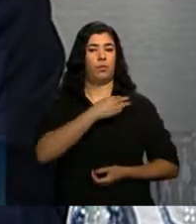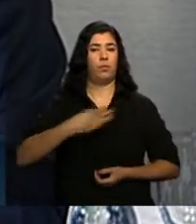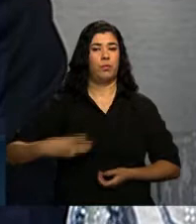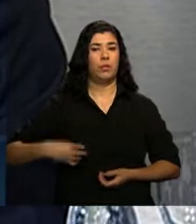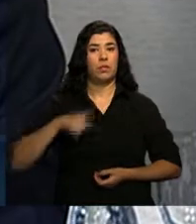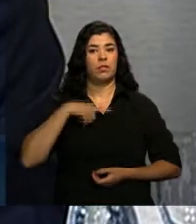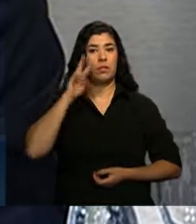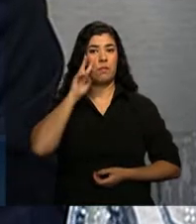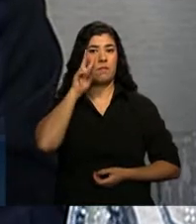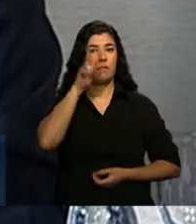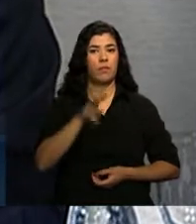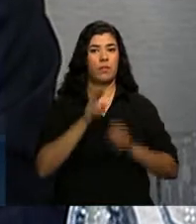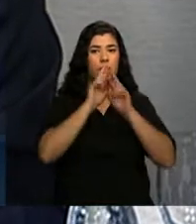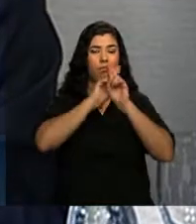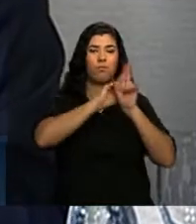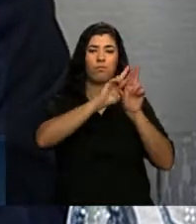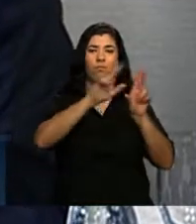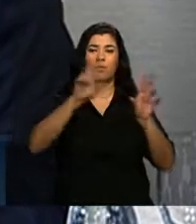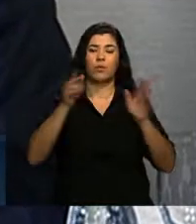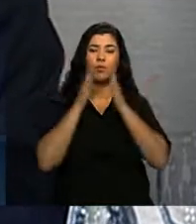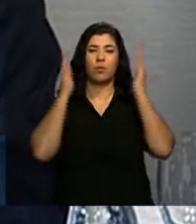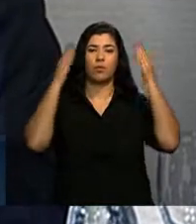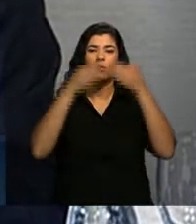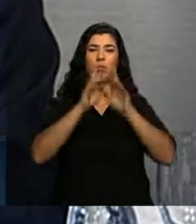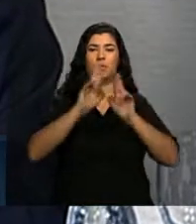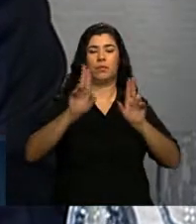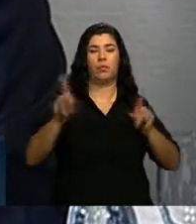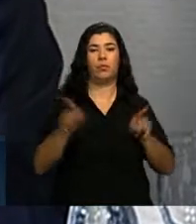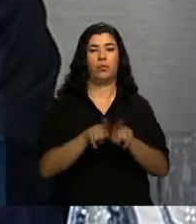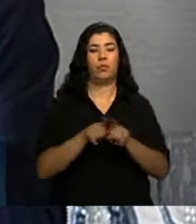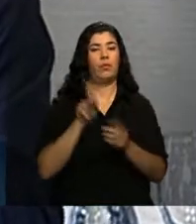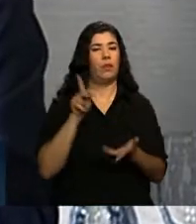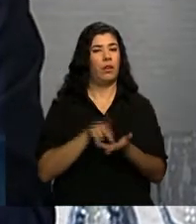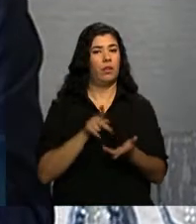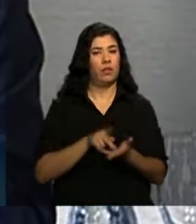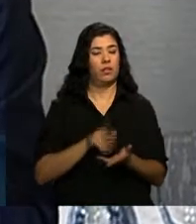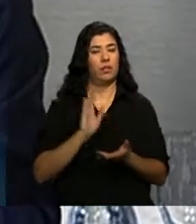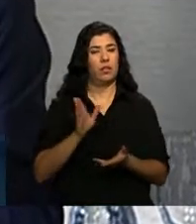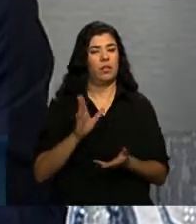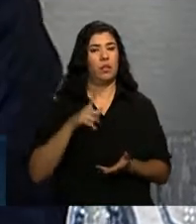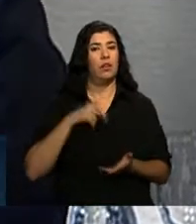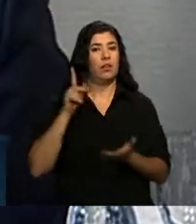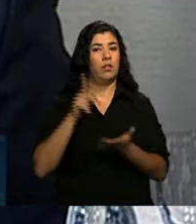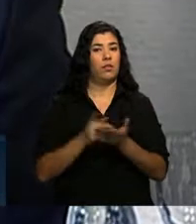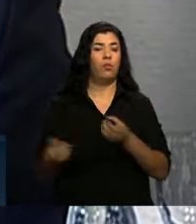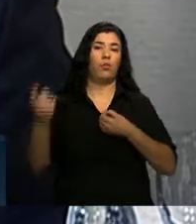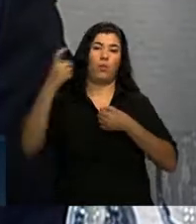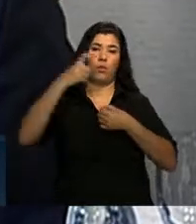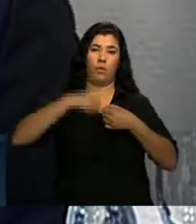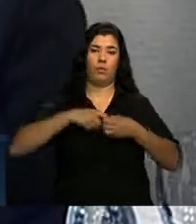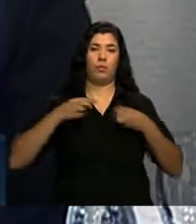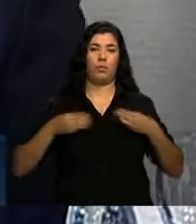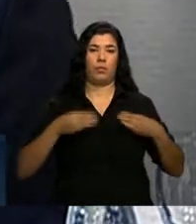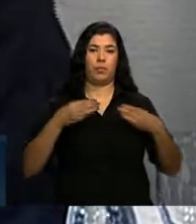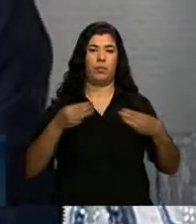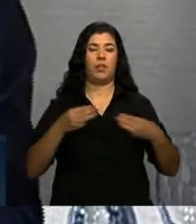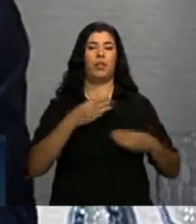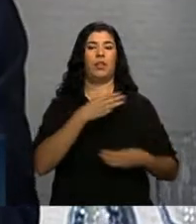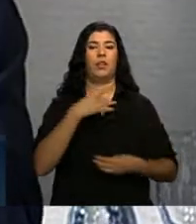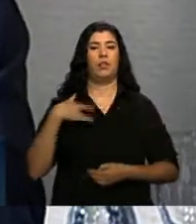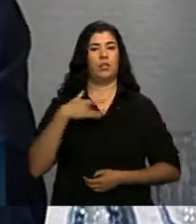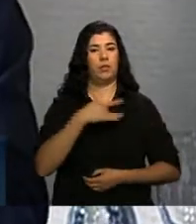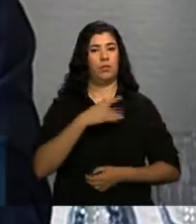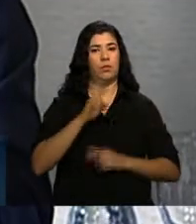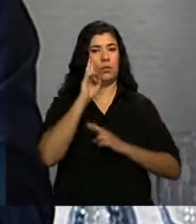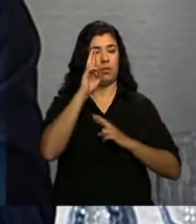diferenciada nas questões da hemoterapia. Sem contar que, recentemente, agora, no seu retorno ao Ministério da Saúde como ministro,